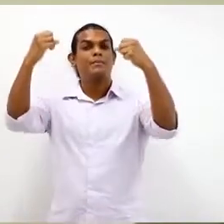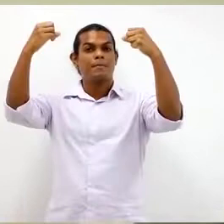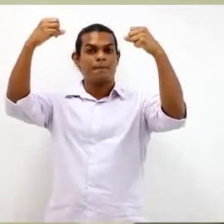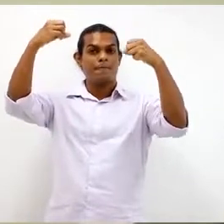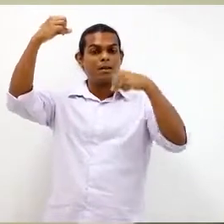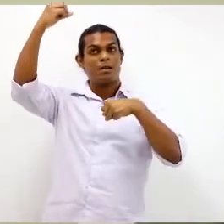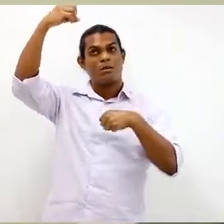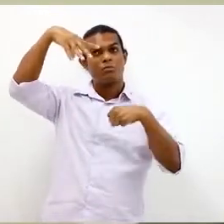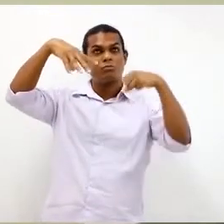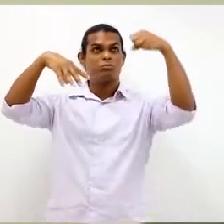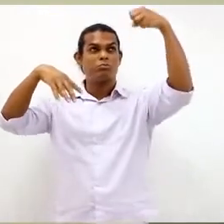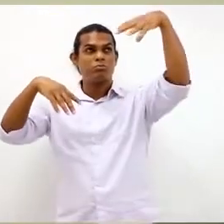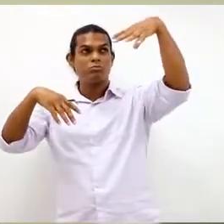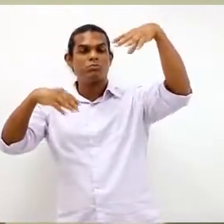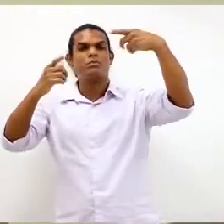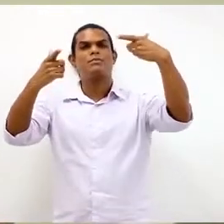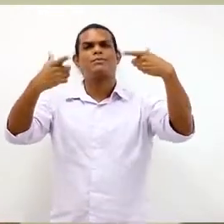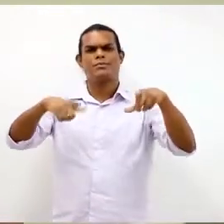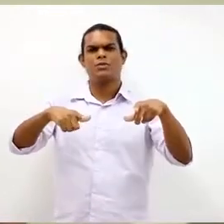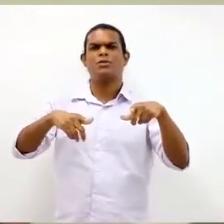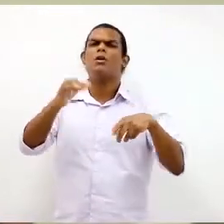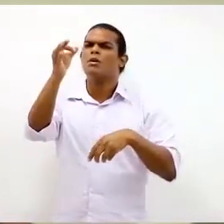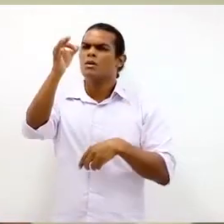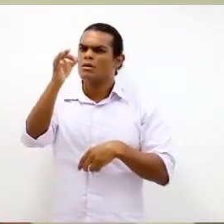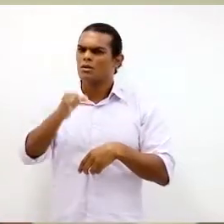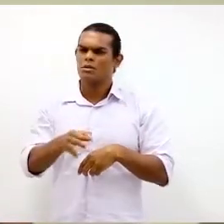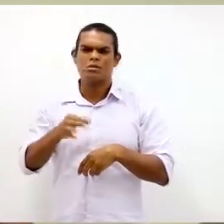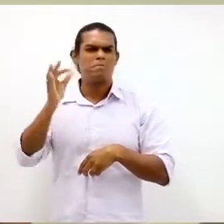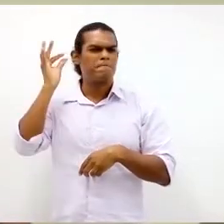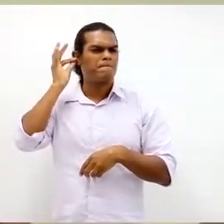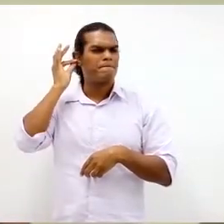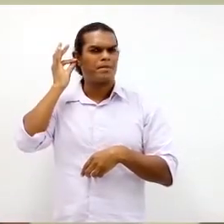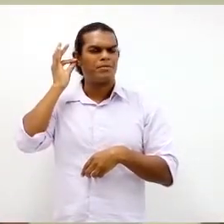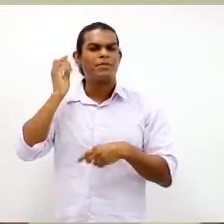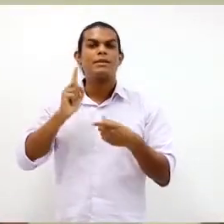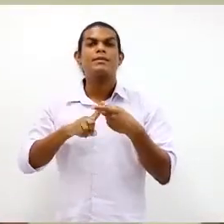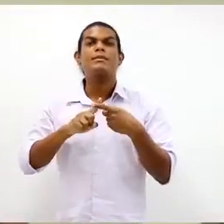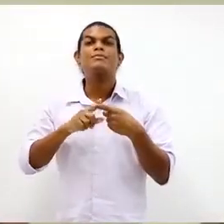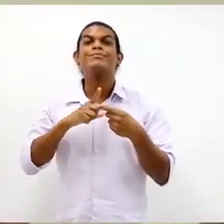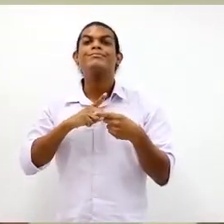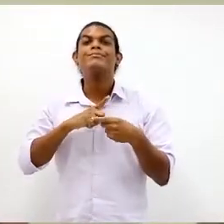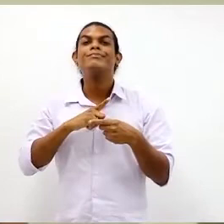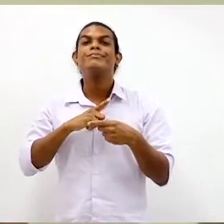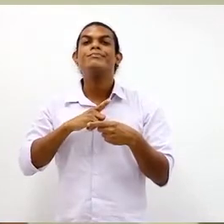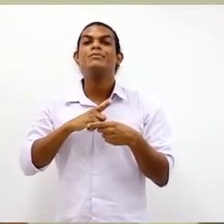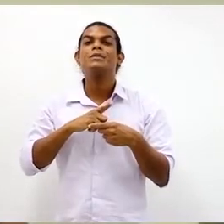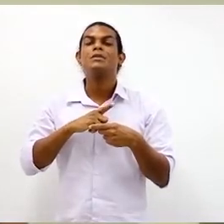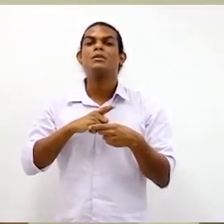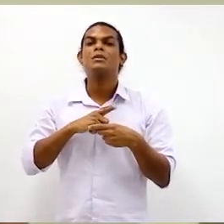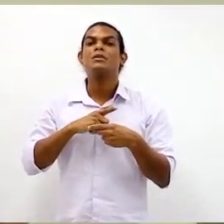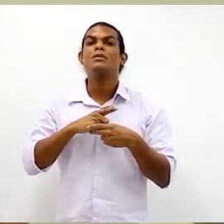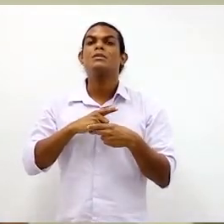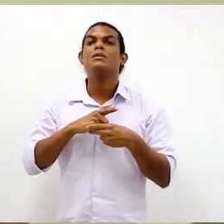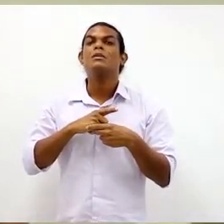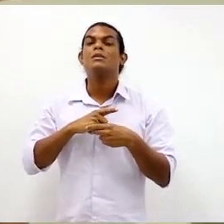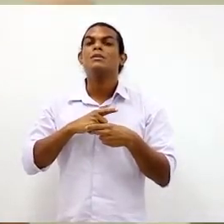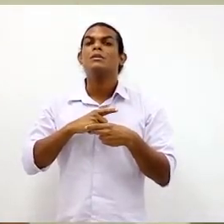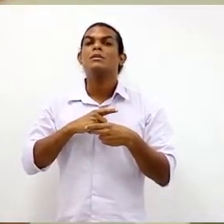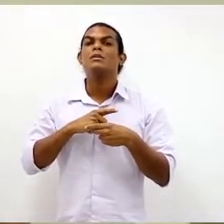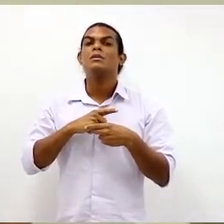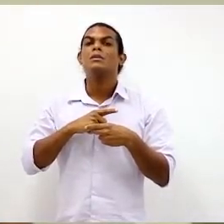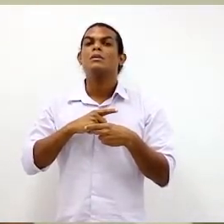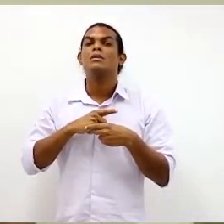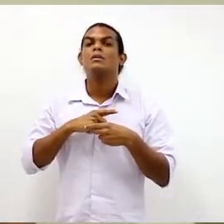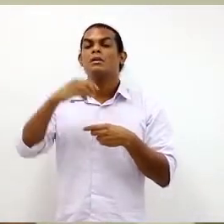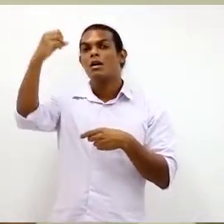o ambiente tem, que é uma luminosidade que nós notamos ergonomicamente perfeita, e também tem a luminosidade que ele encontra de retorno aos seus olhos